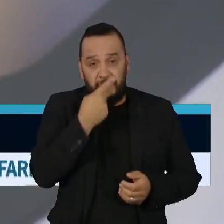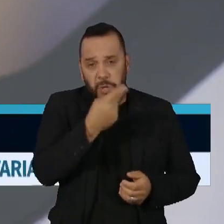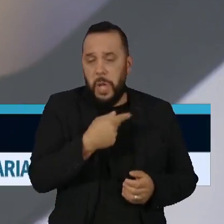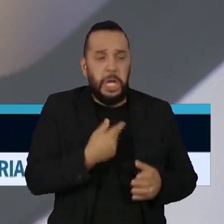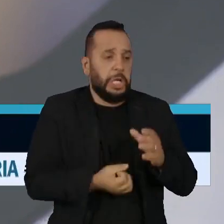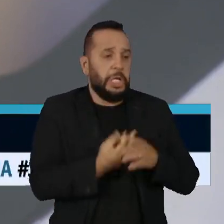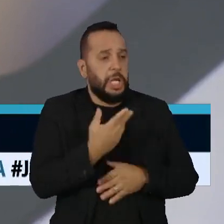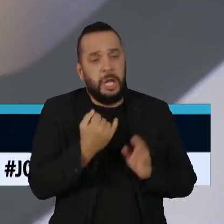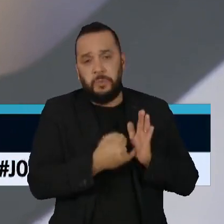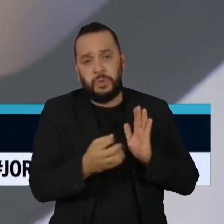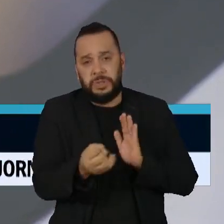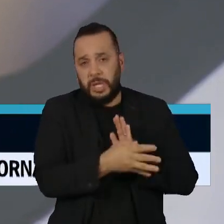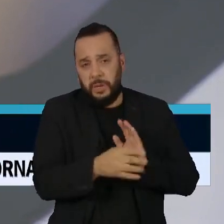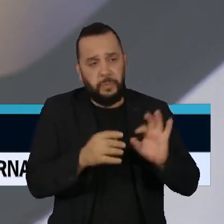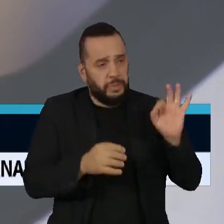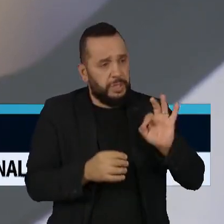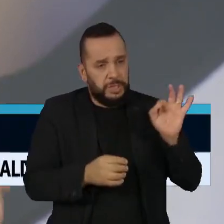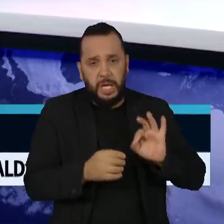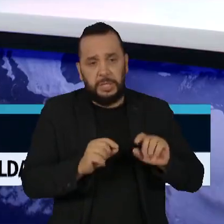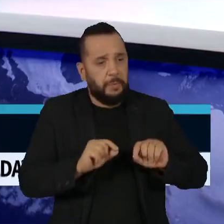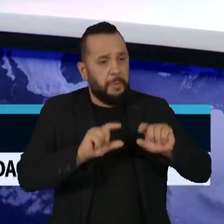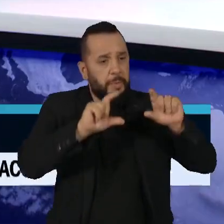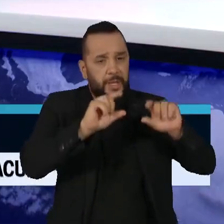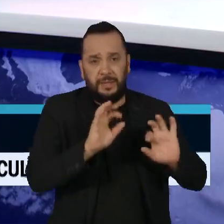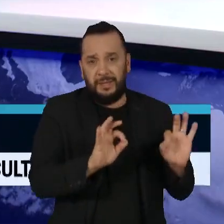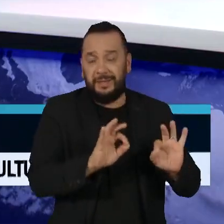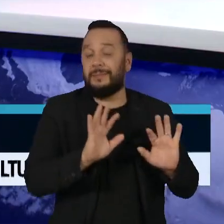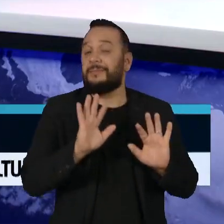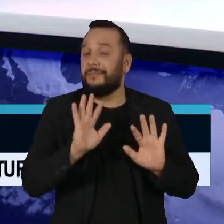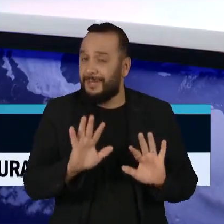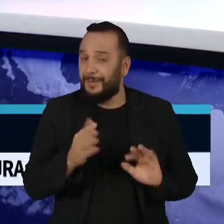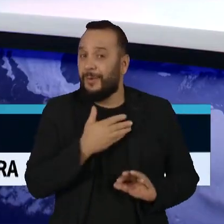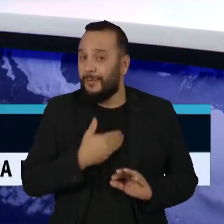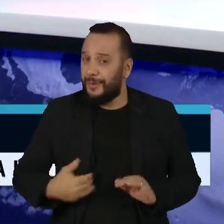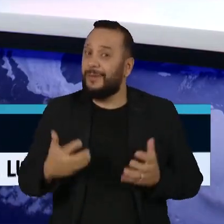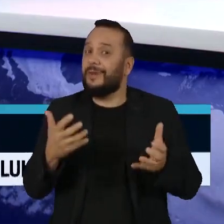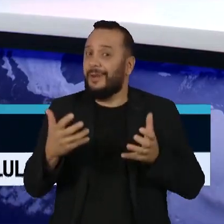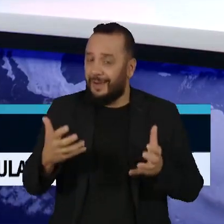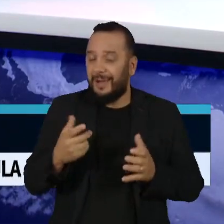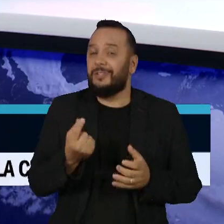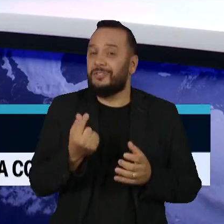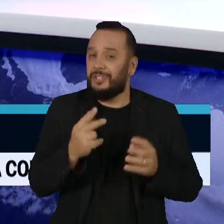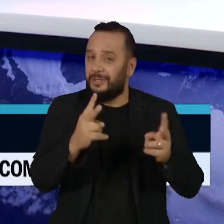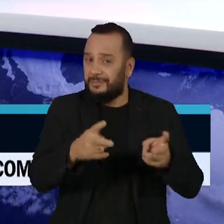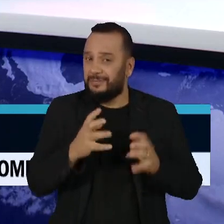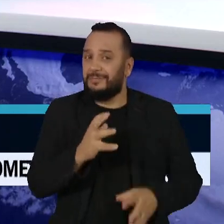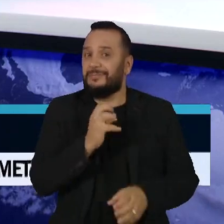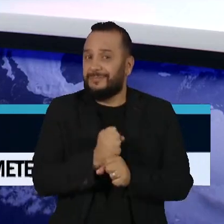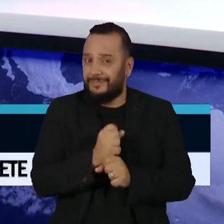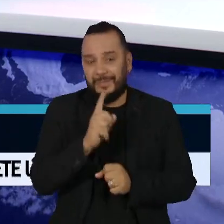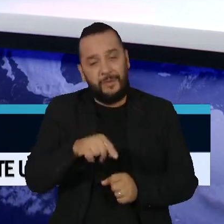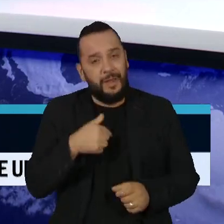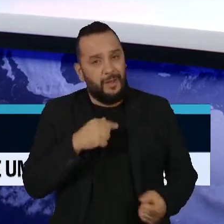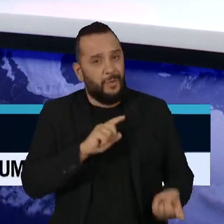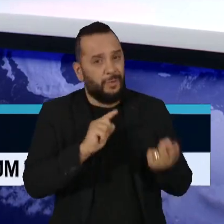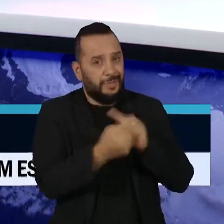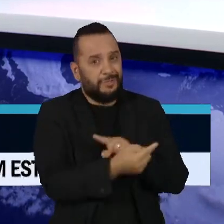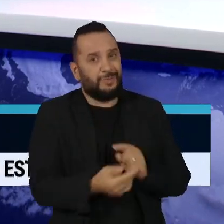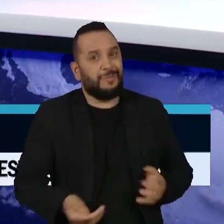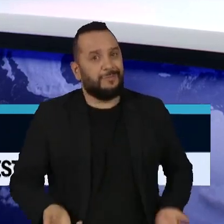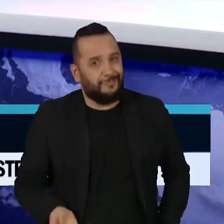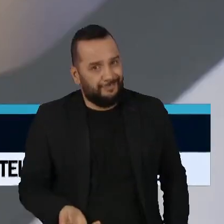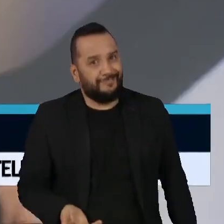aumentar a alíquota, em alguma medida o governo espera majorar a arrecadação. Então é contraditório do ponto de vista